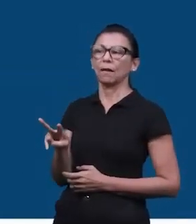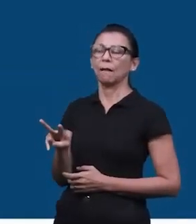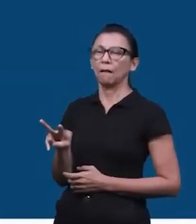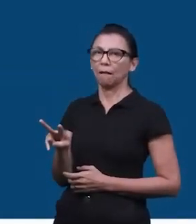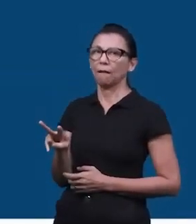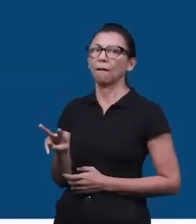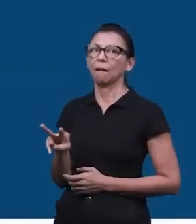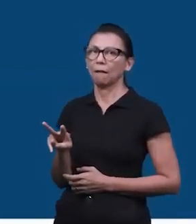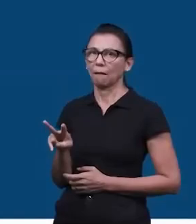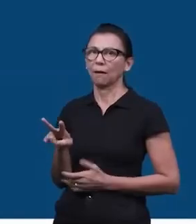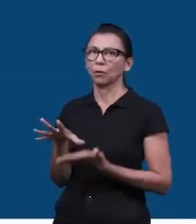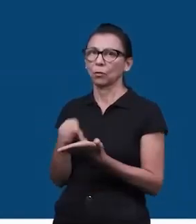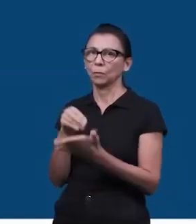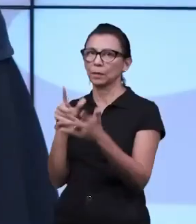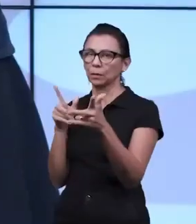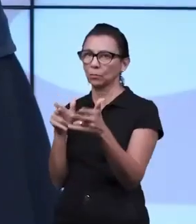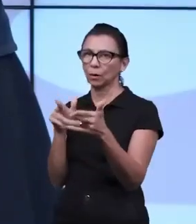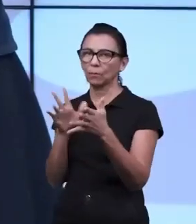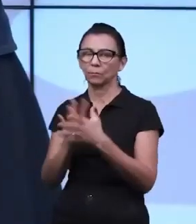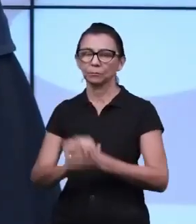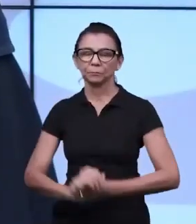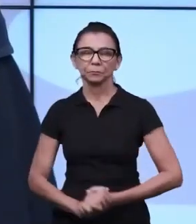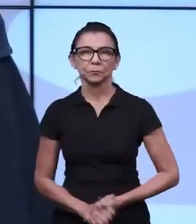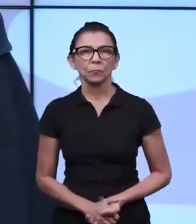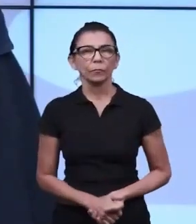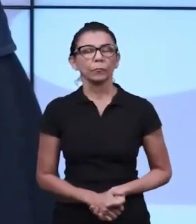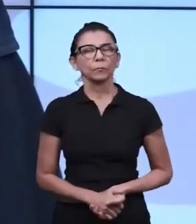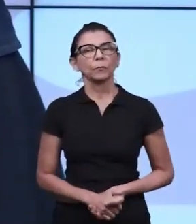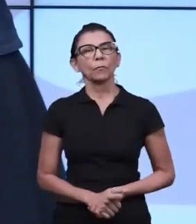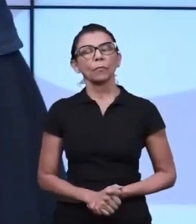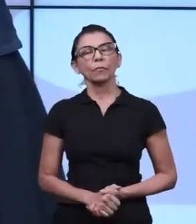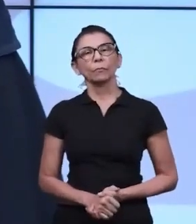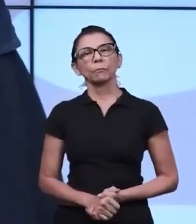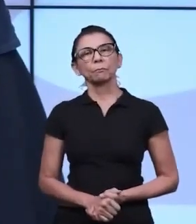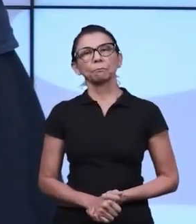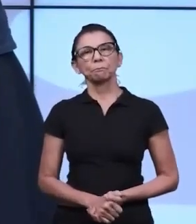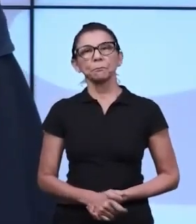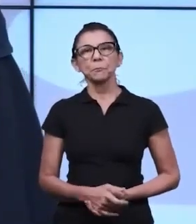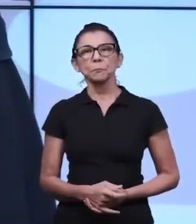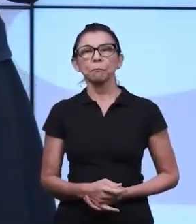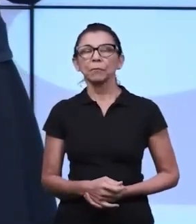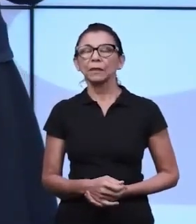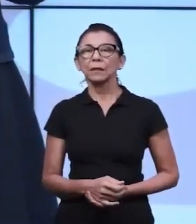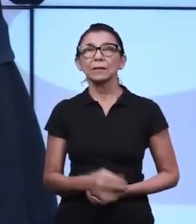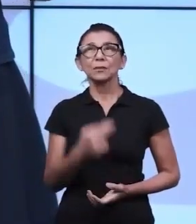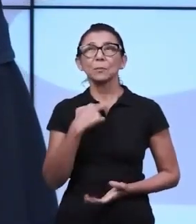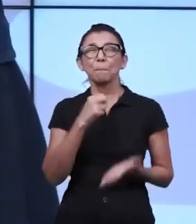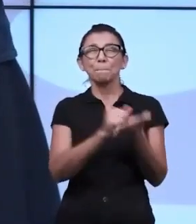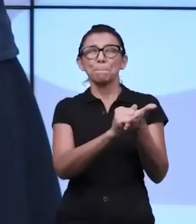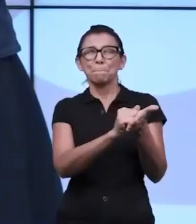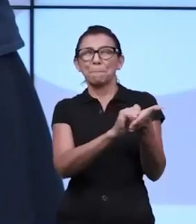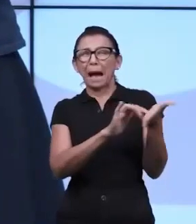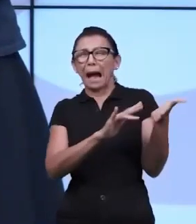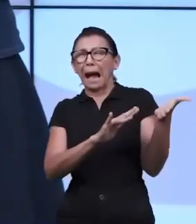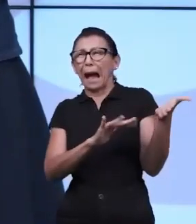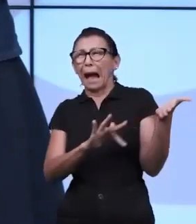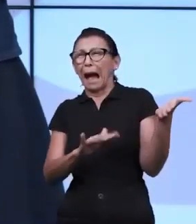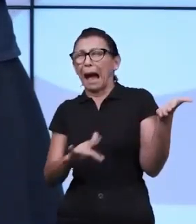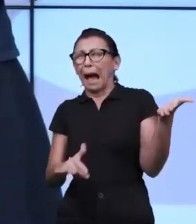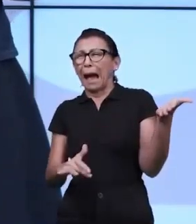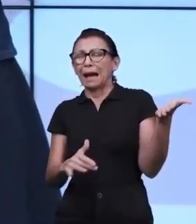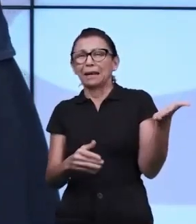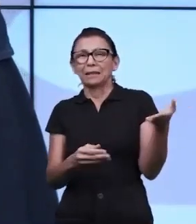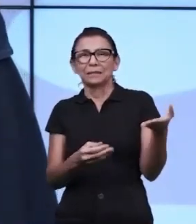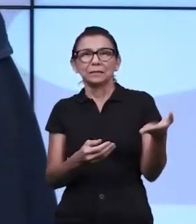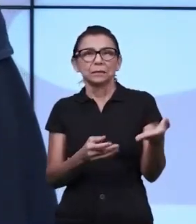as tarefas em subtarefas mais curtas, uma de cada vez. Lembrando que existe uma dificuldade de